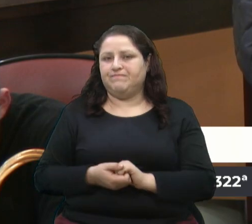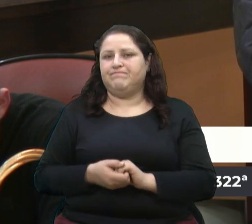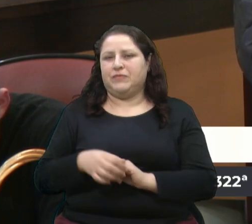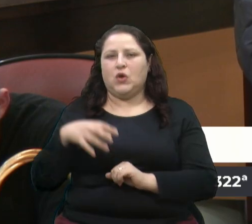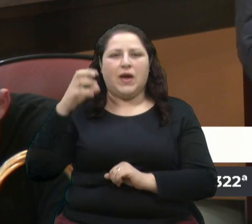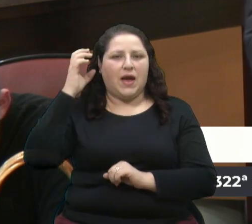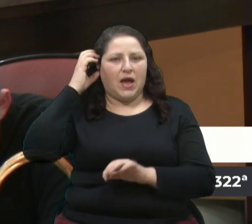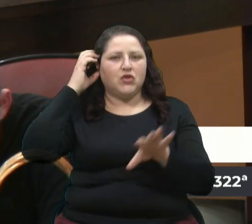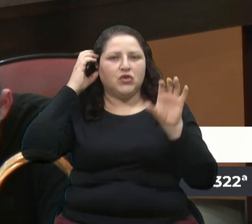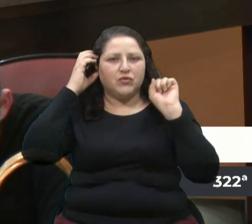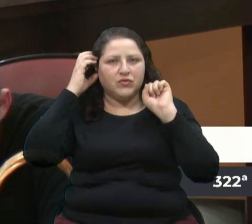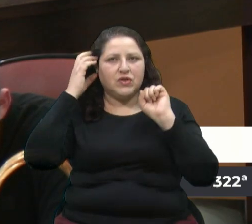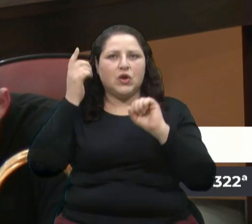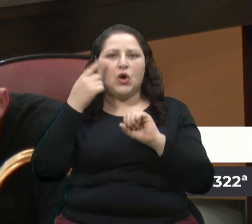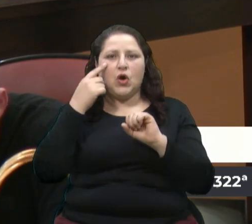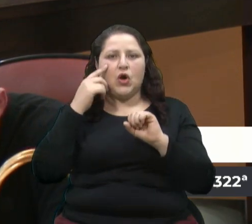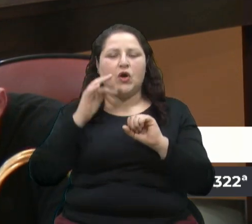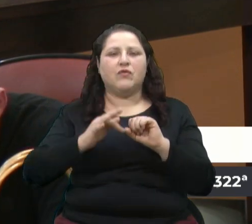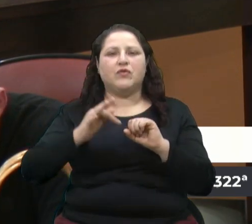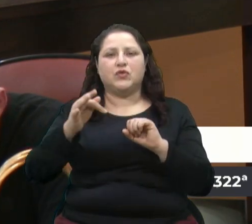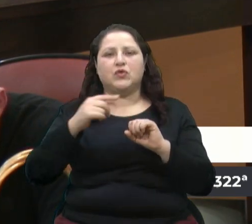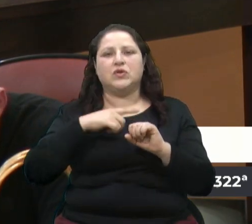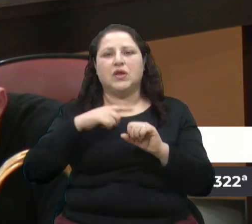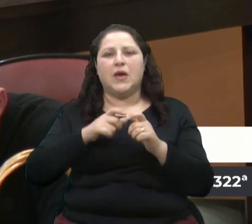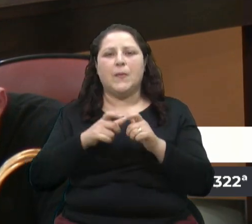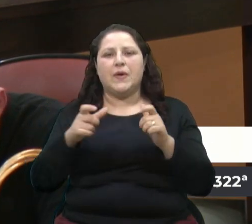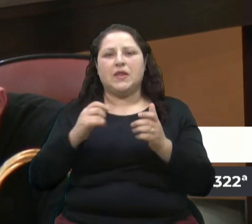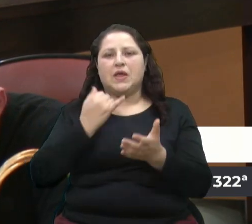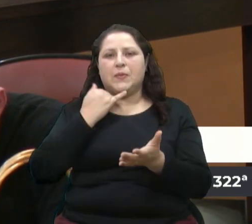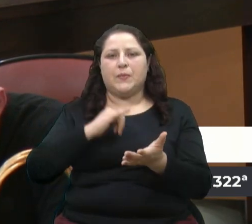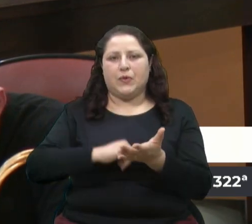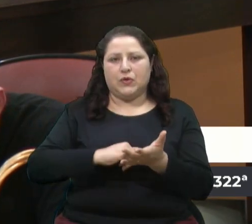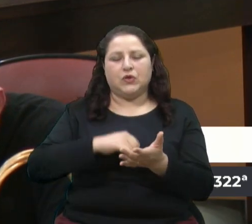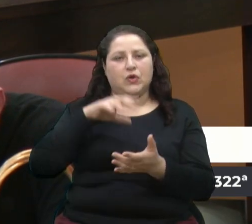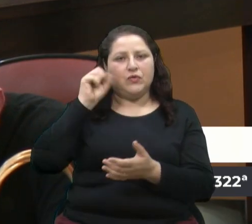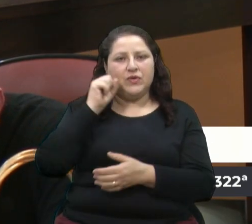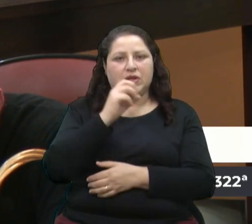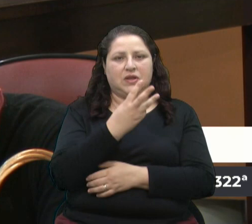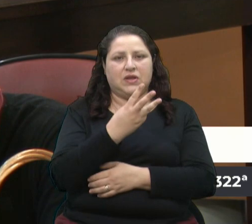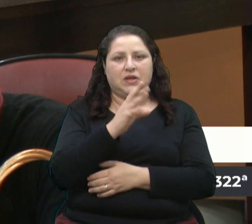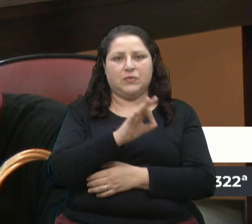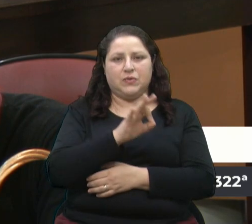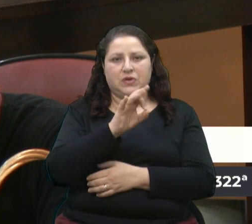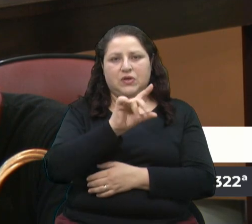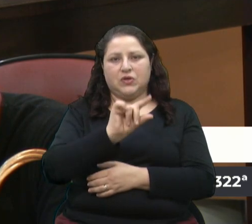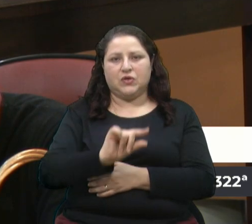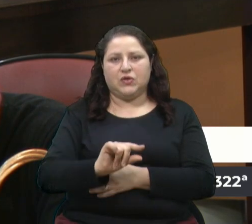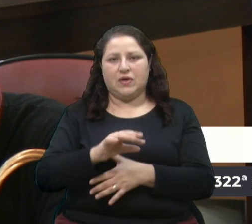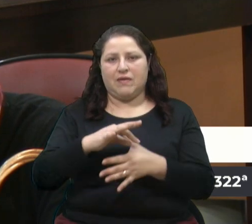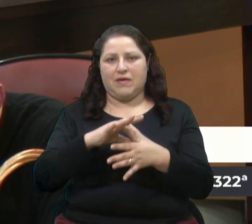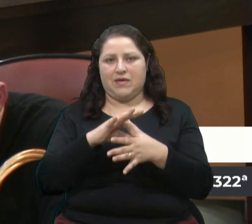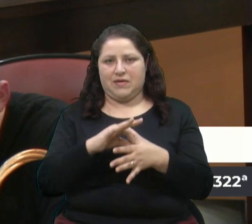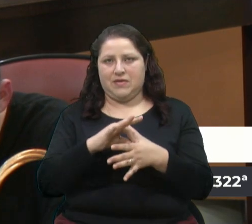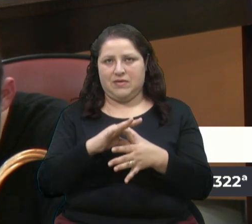impostos que vão ser, por exemplo, eu vi lá 3% redução no imposto na carne.